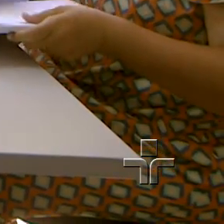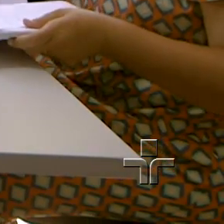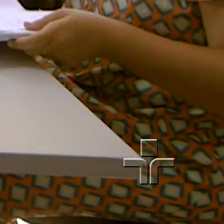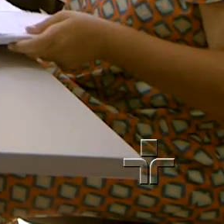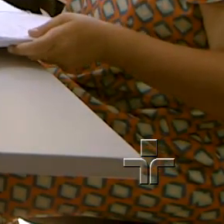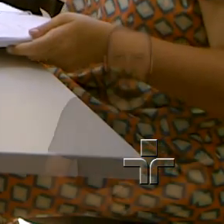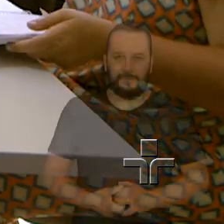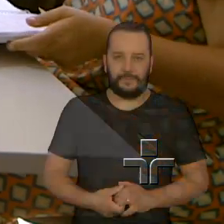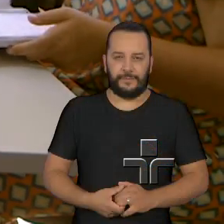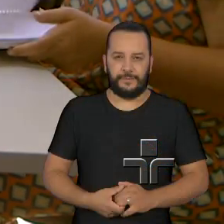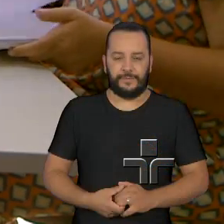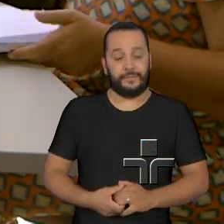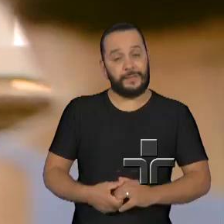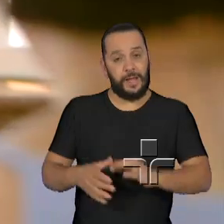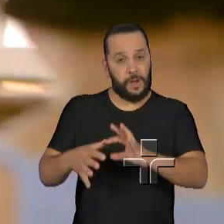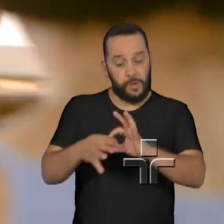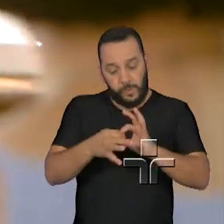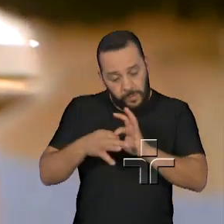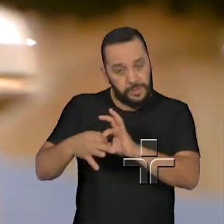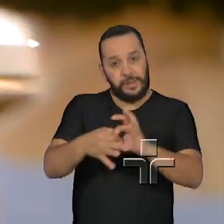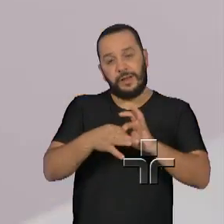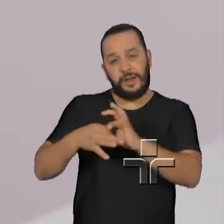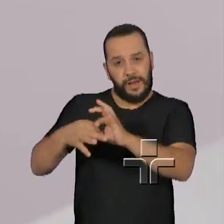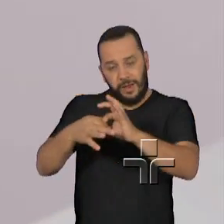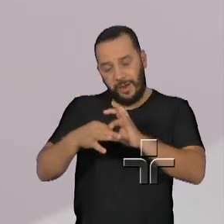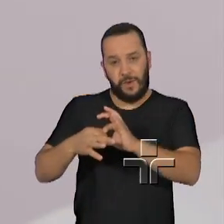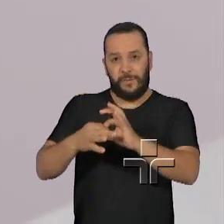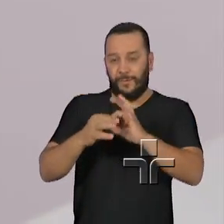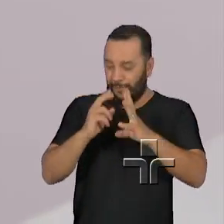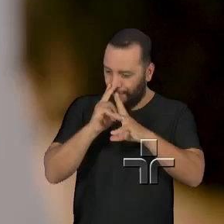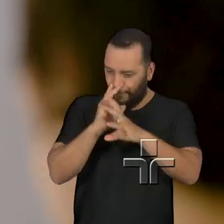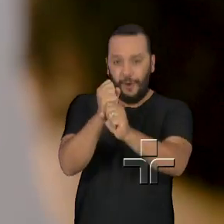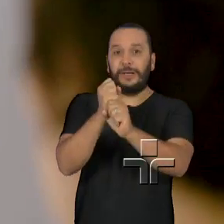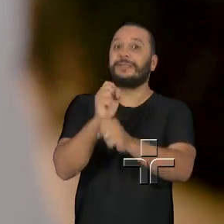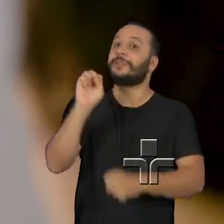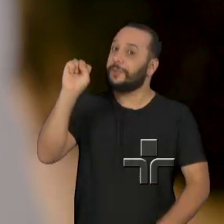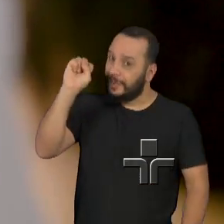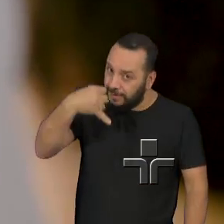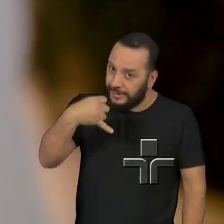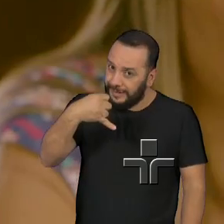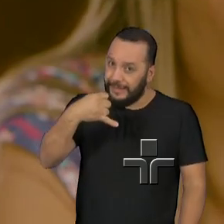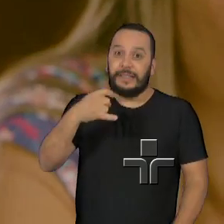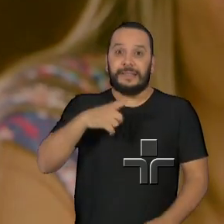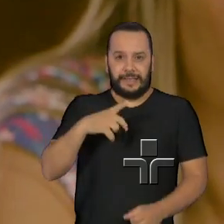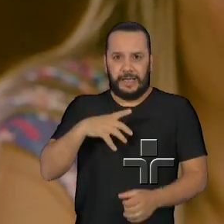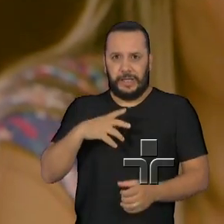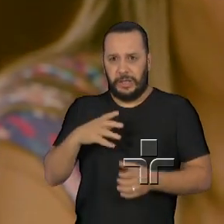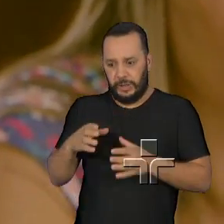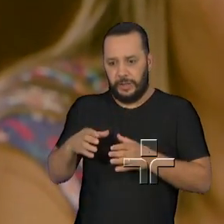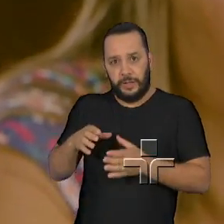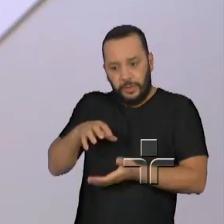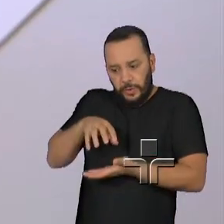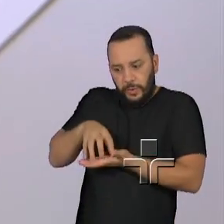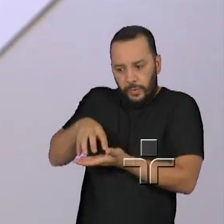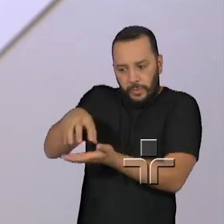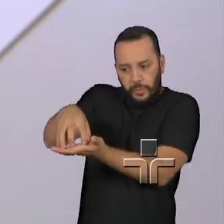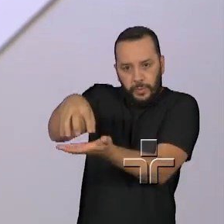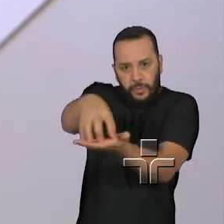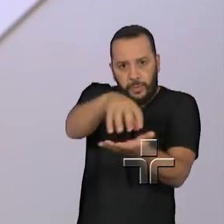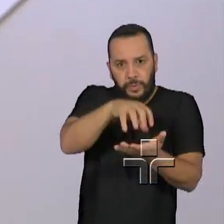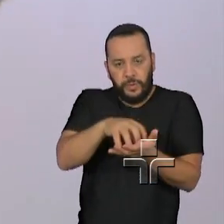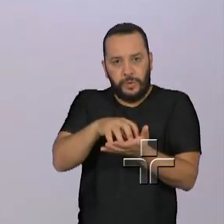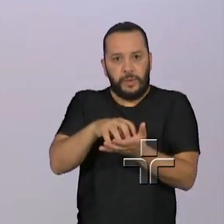A união faz a força sim, principalmente quando existe uma rede de proteção para crianças e